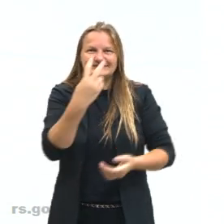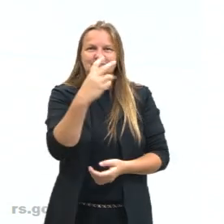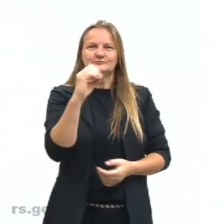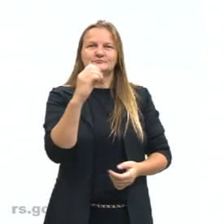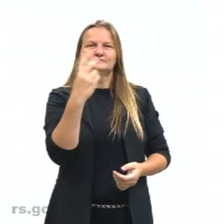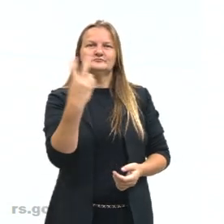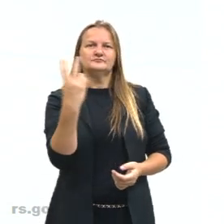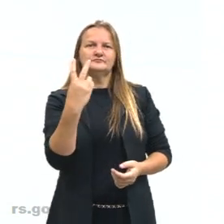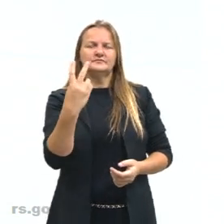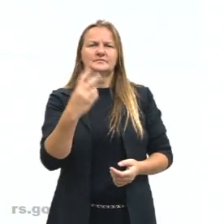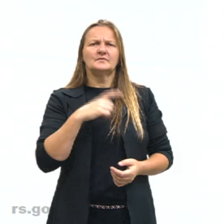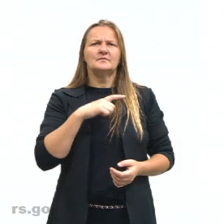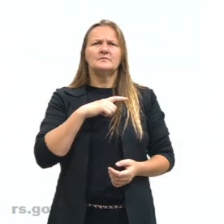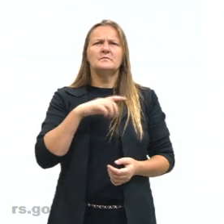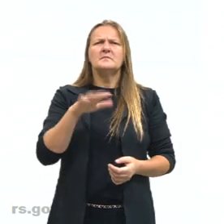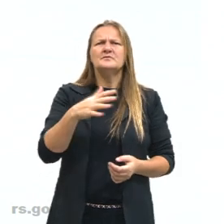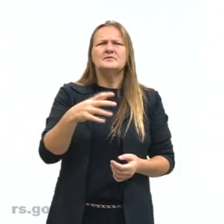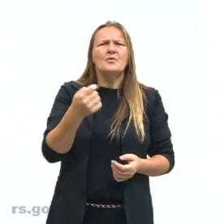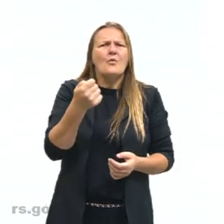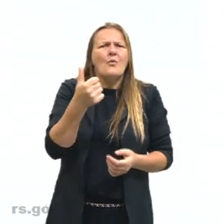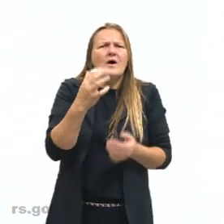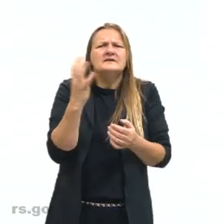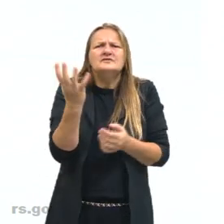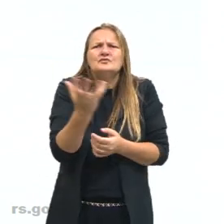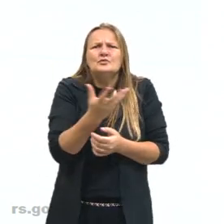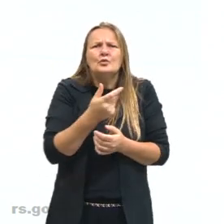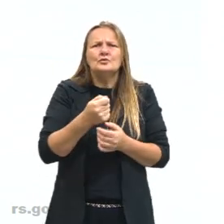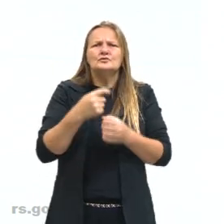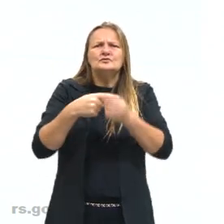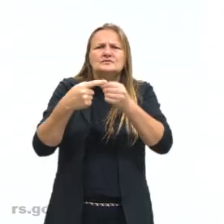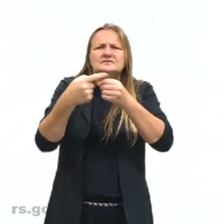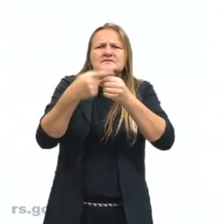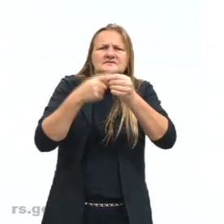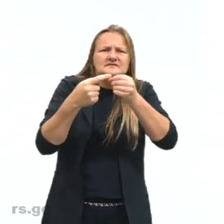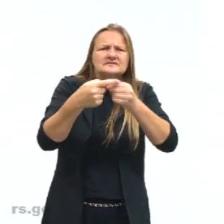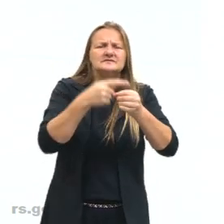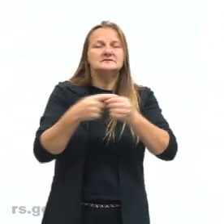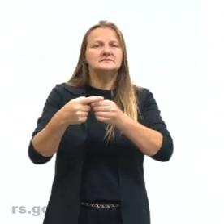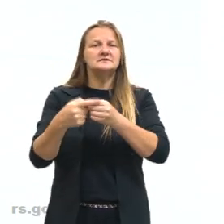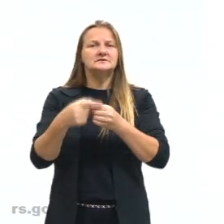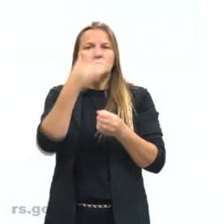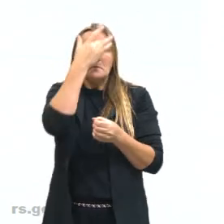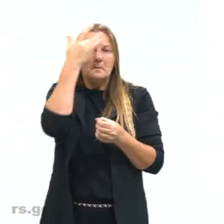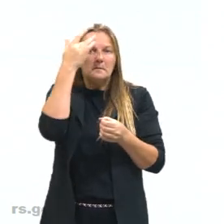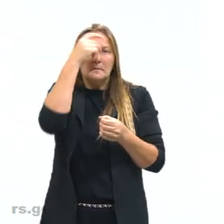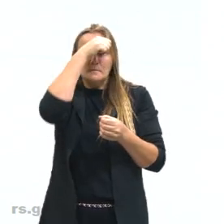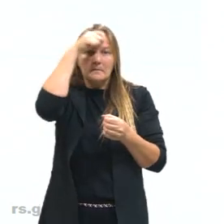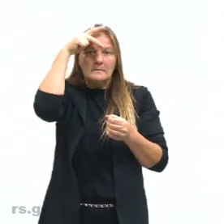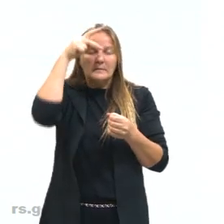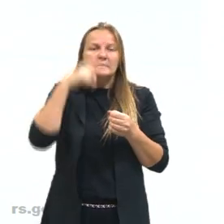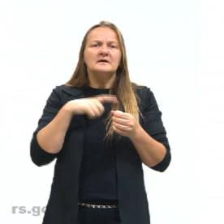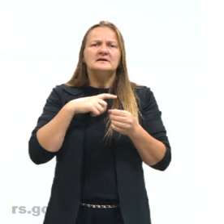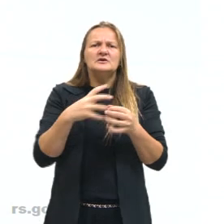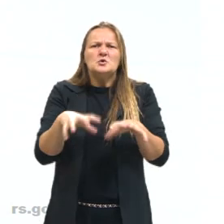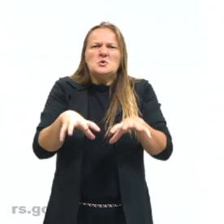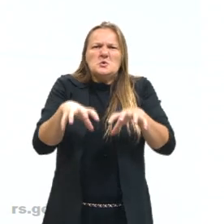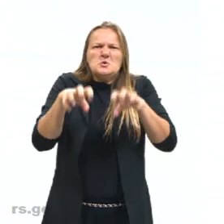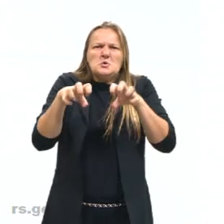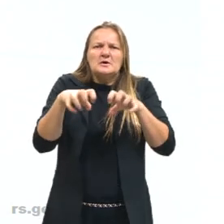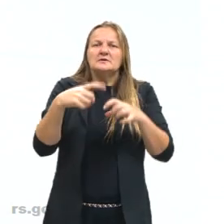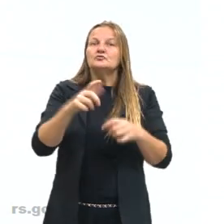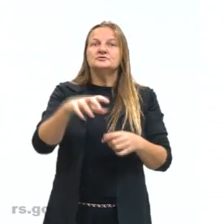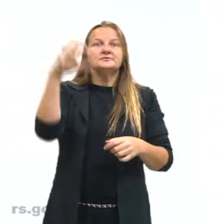nossos municípios em situação de emergência em razão da estiagem, em razão da seca, né? Vamos tentar, através